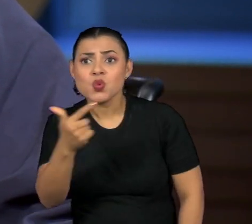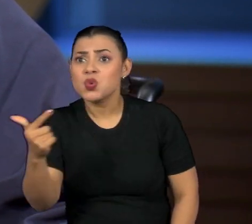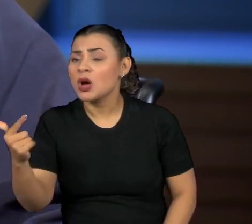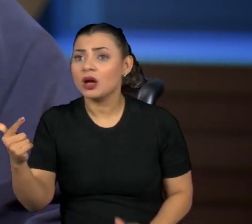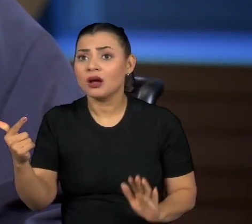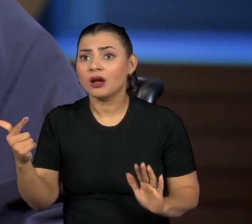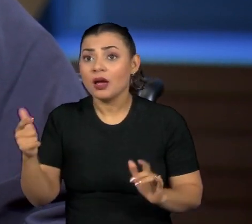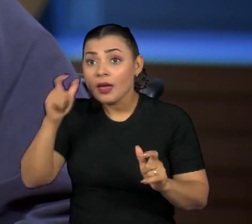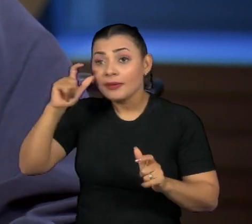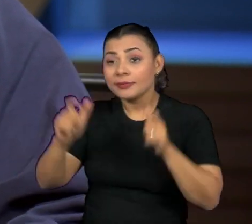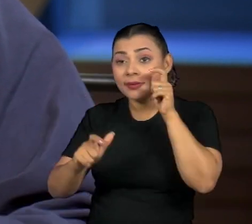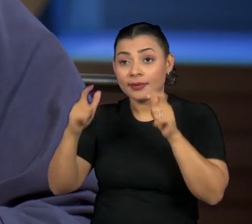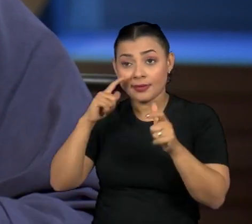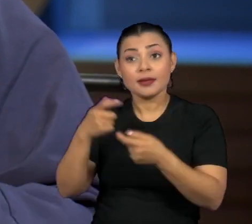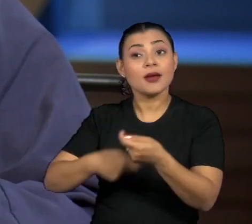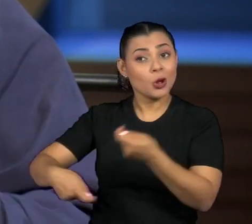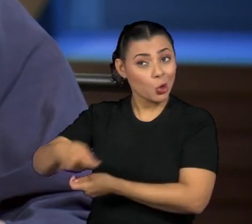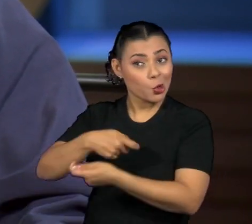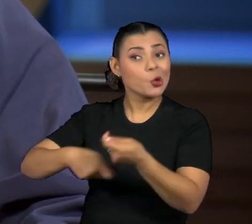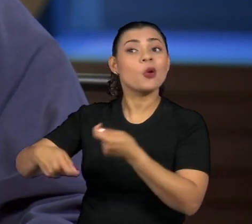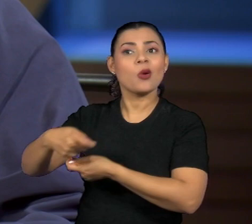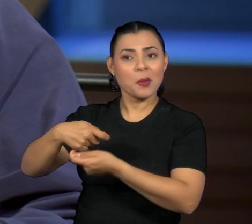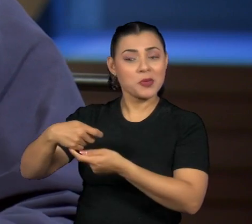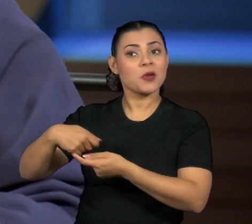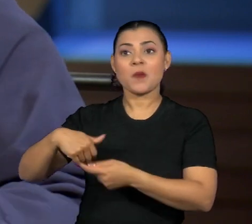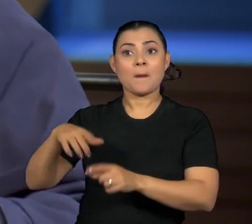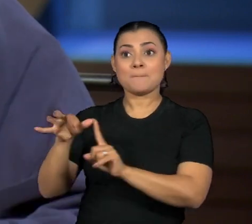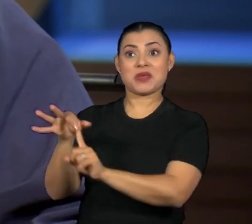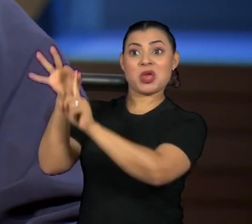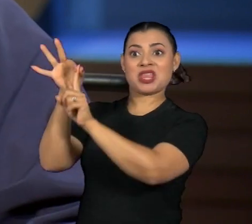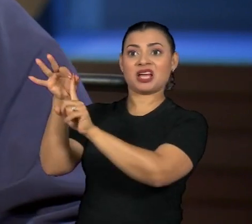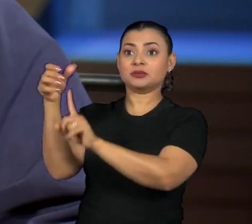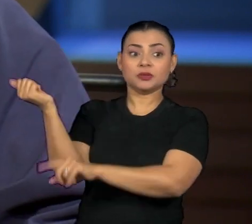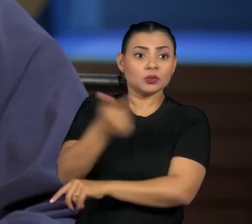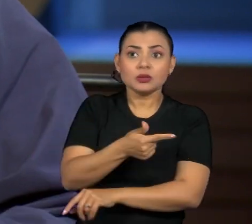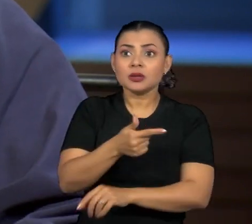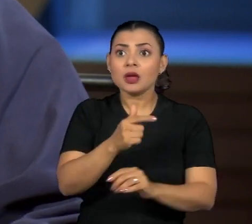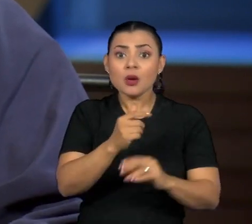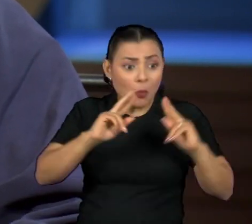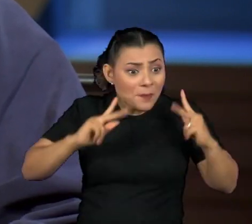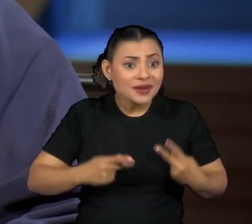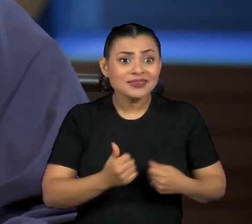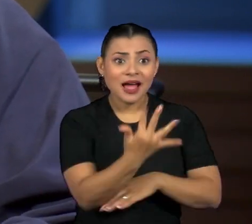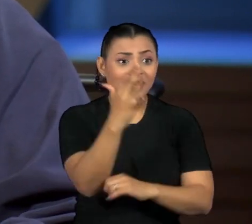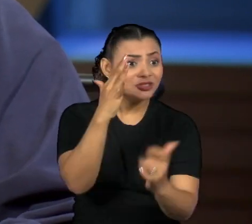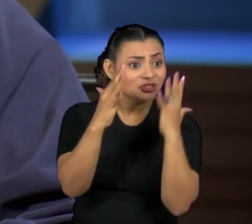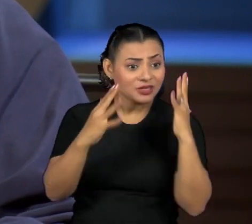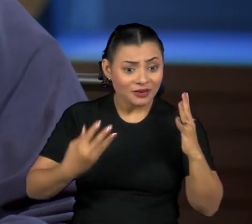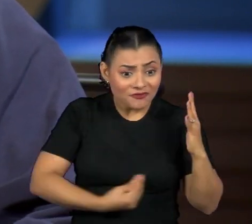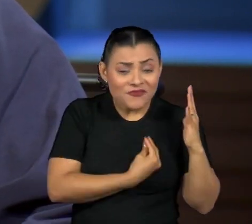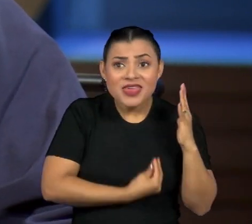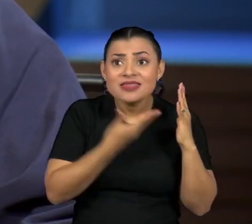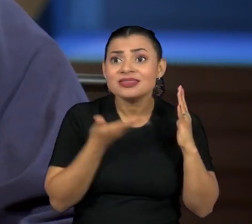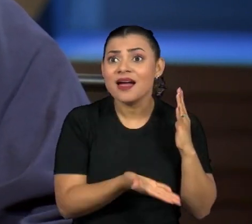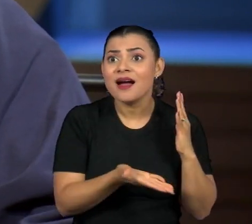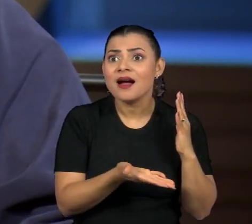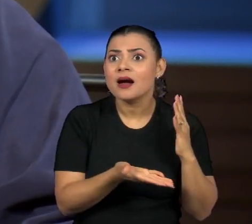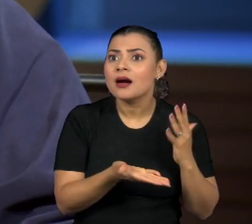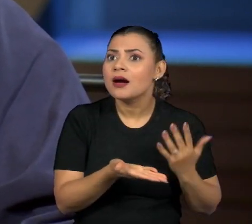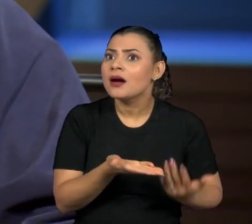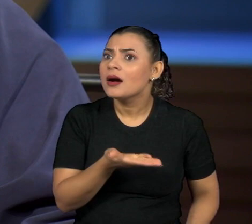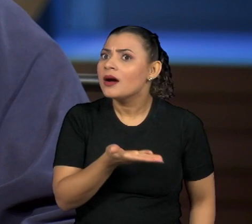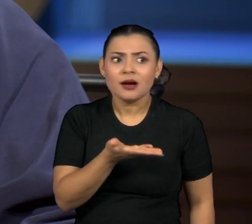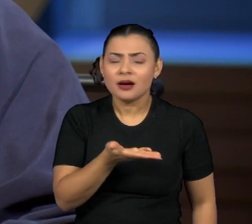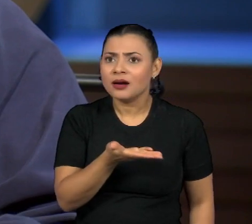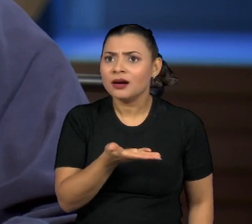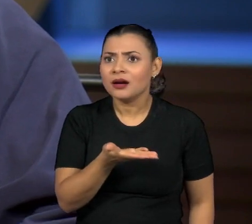interesse econômico se sobrepõe sobre o interesse da humanidade como um todo, e não só da humanidade, das outras formas de vida que